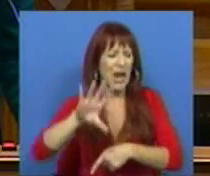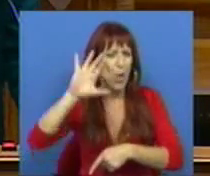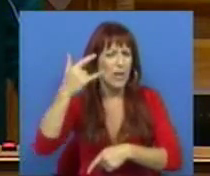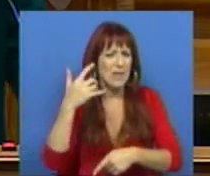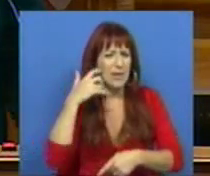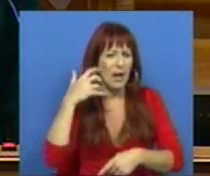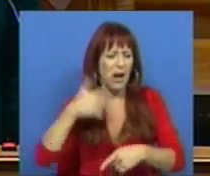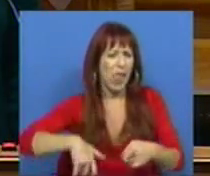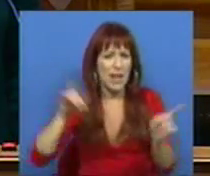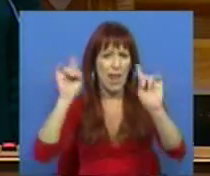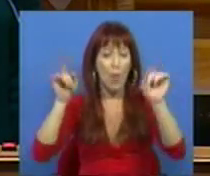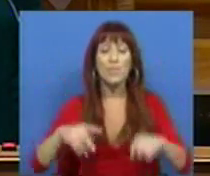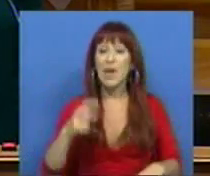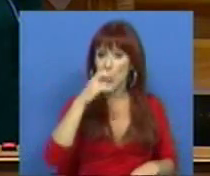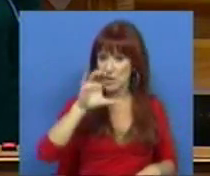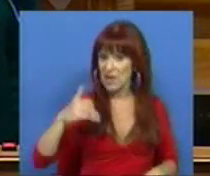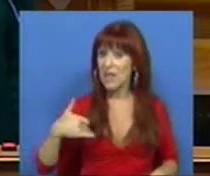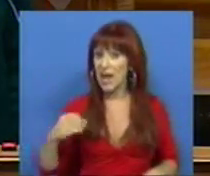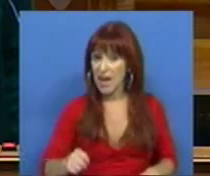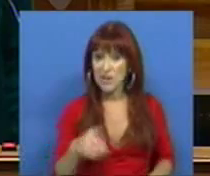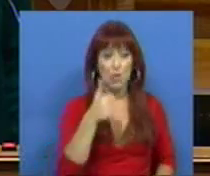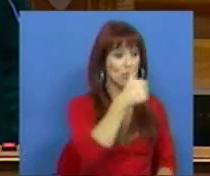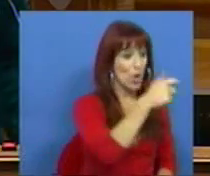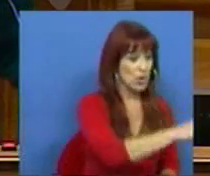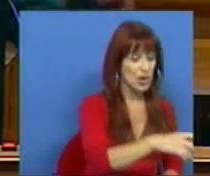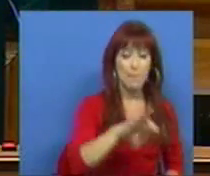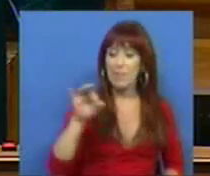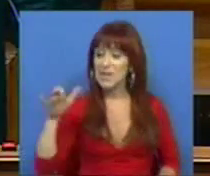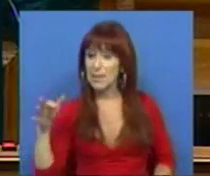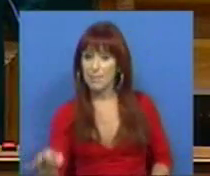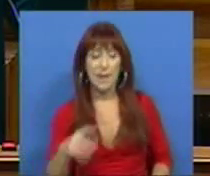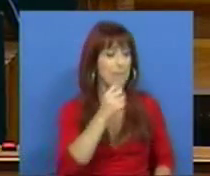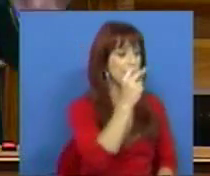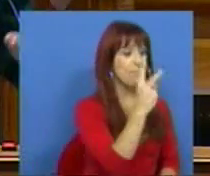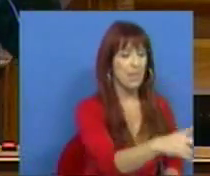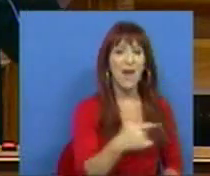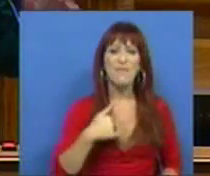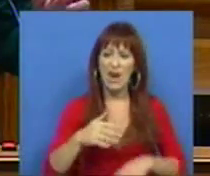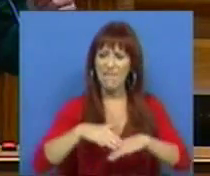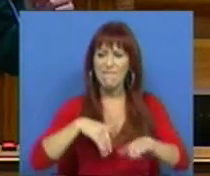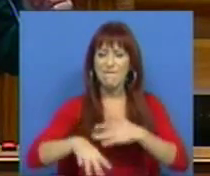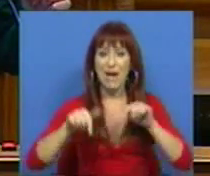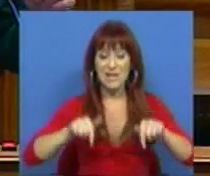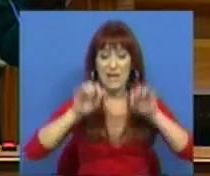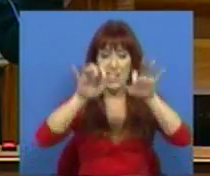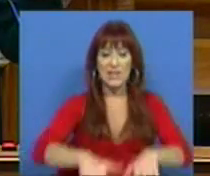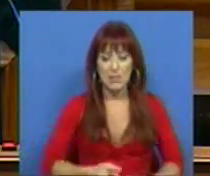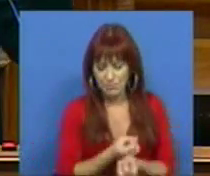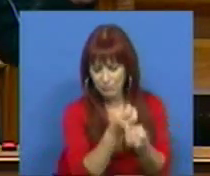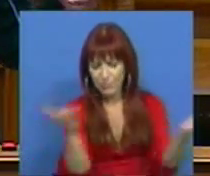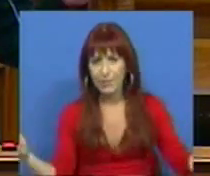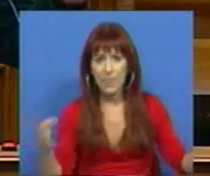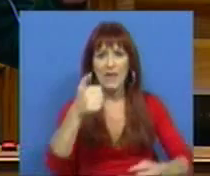Deputado. É curioso que CDS, Bloco de Esquerda, PCP e PEV, prefazem exatamente nesta Assembleia